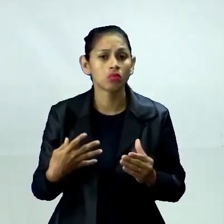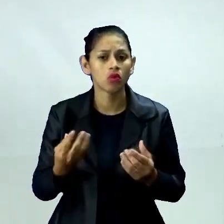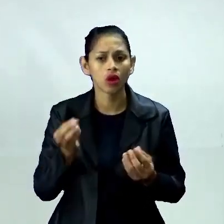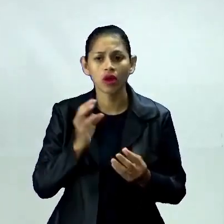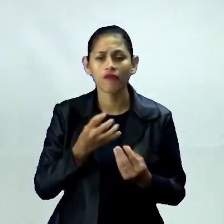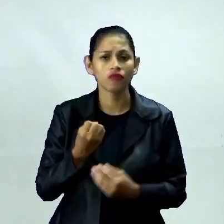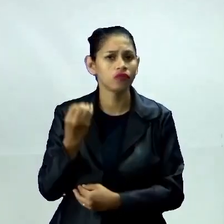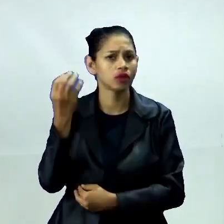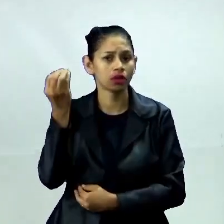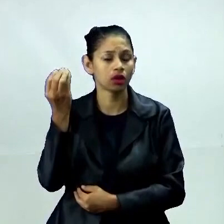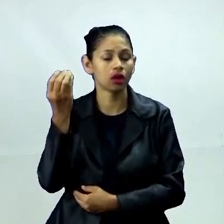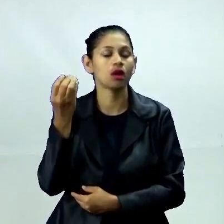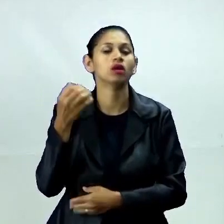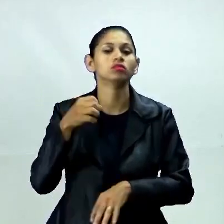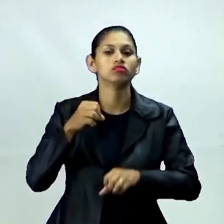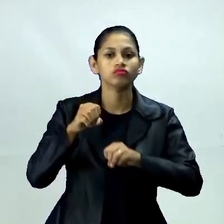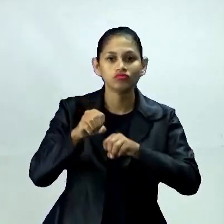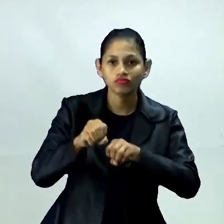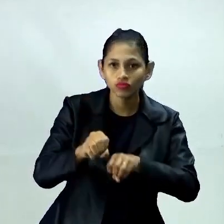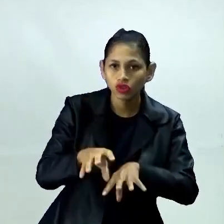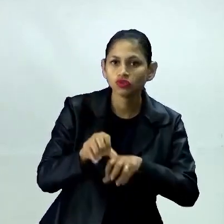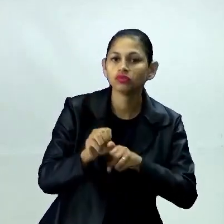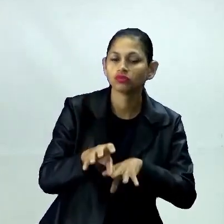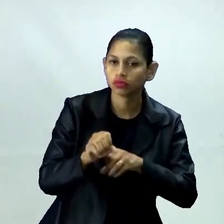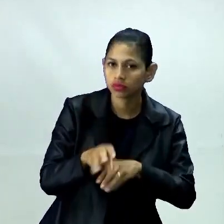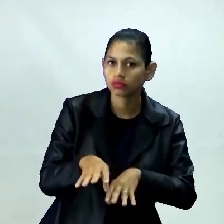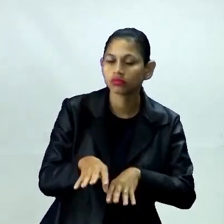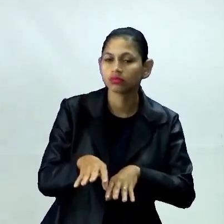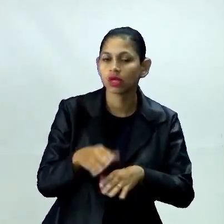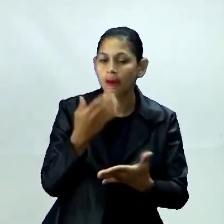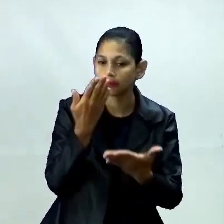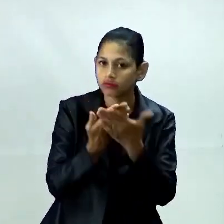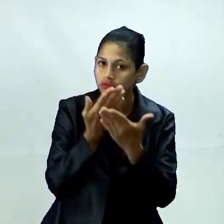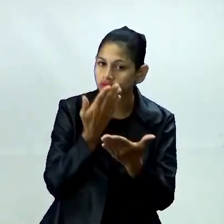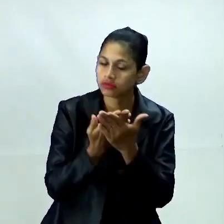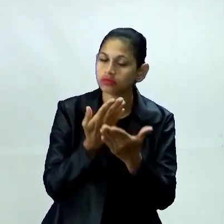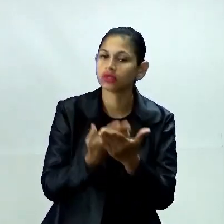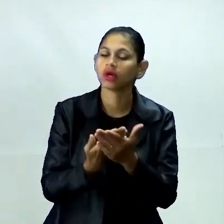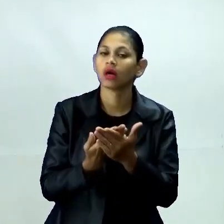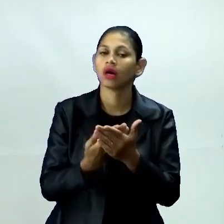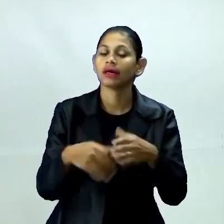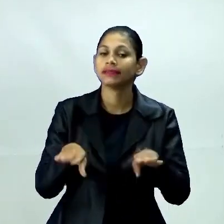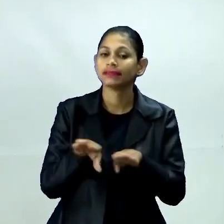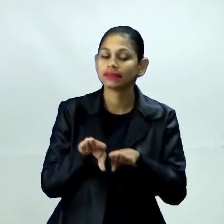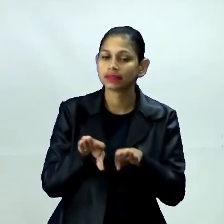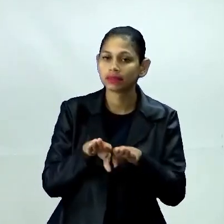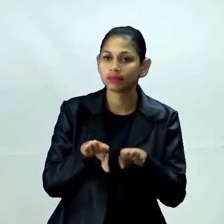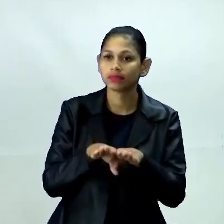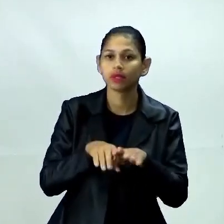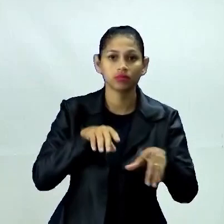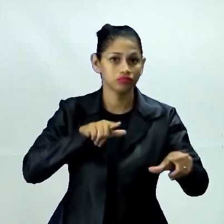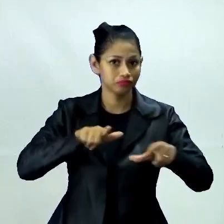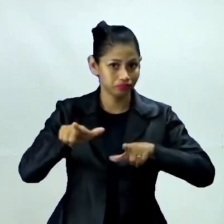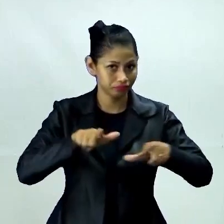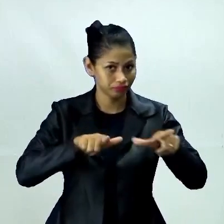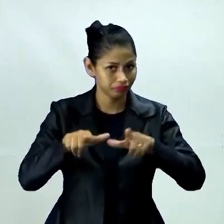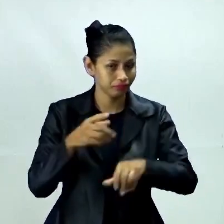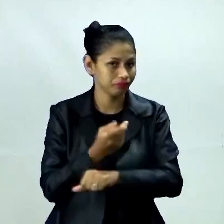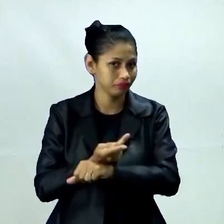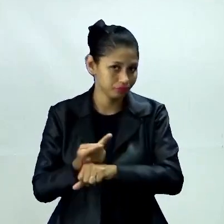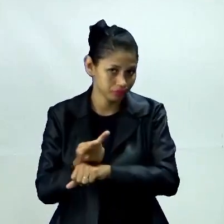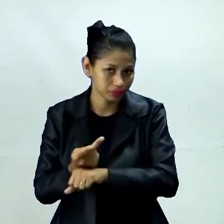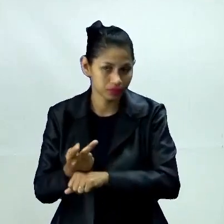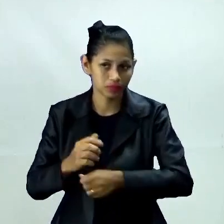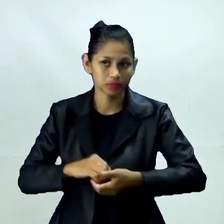né? Então, esse foi o motivo por ele emigrou. Emigrou para lá. E lá, ele é imigrante. Porque ele não é natural daquele